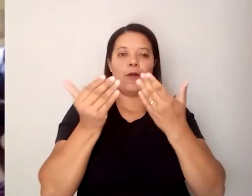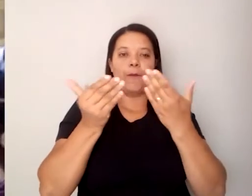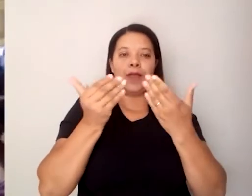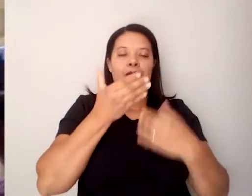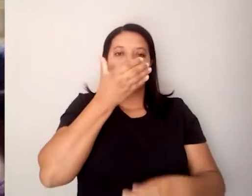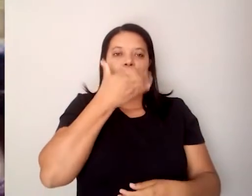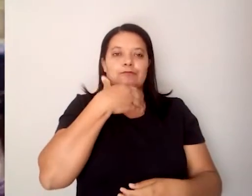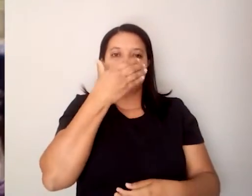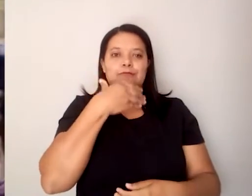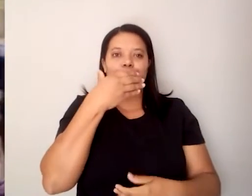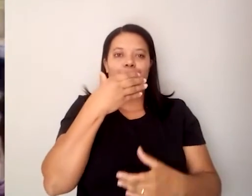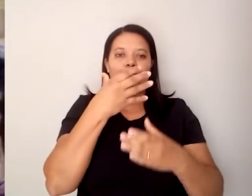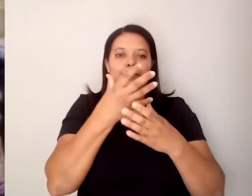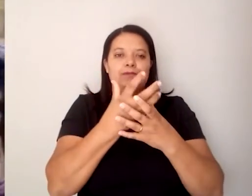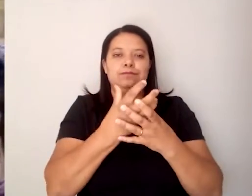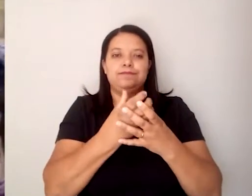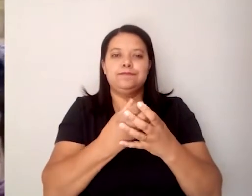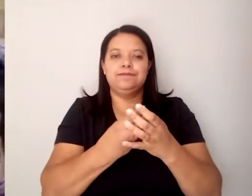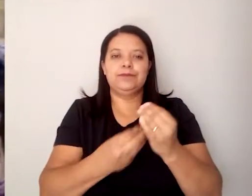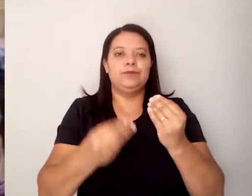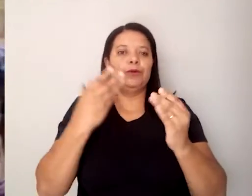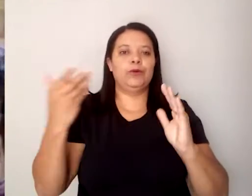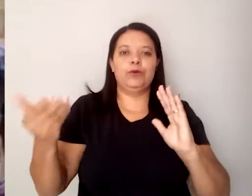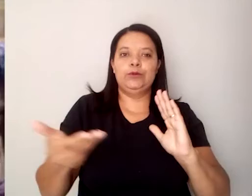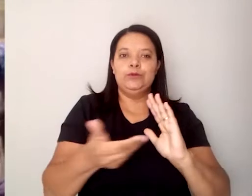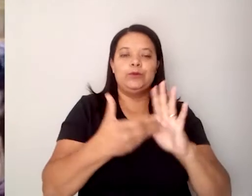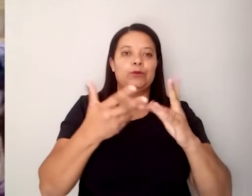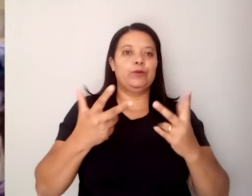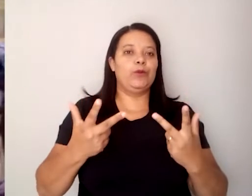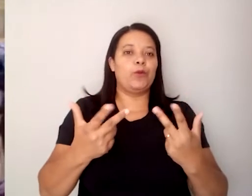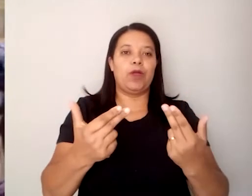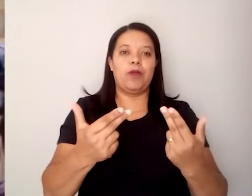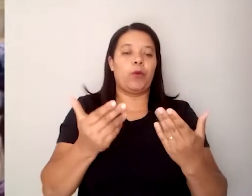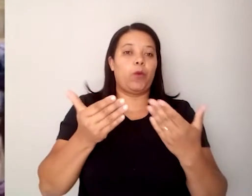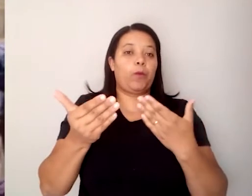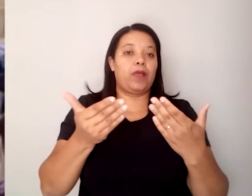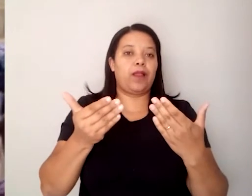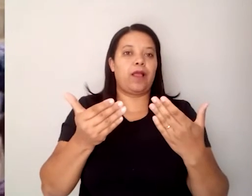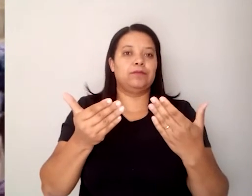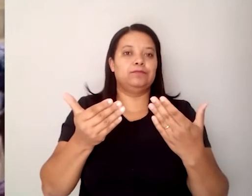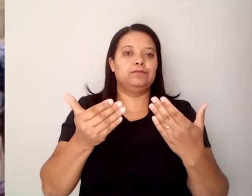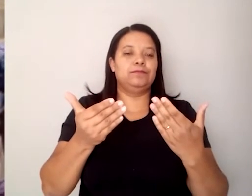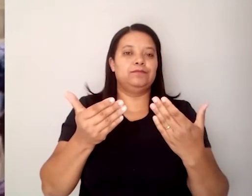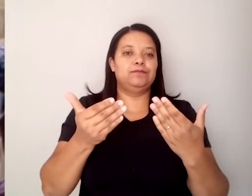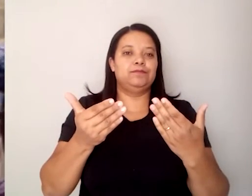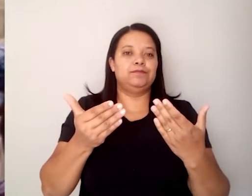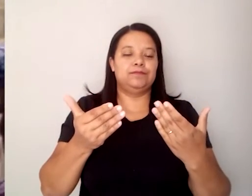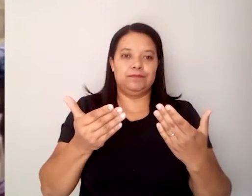Os cantos são a essência do mito. E o mito é a ciência